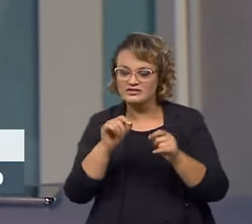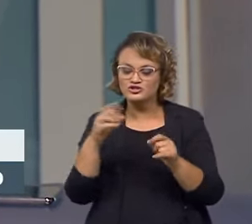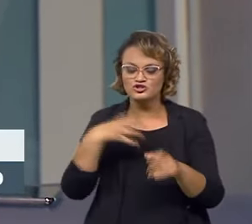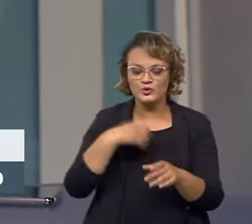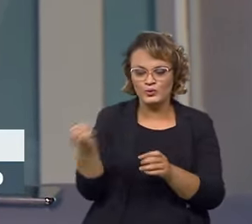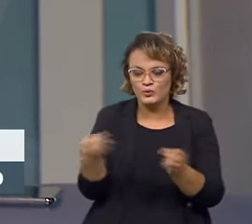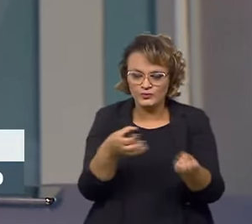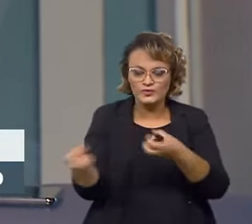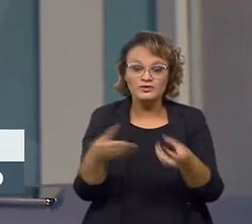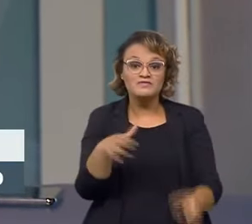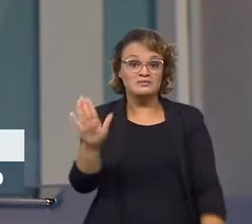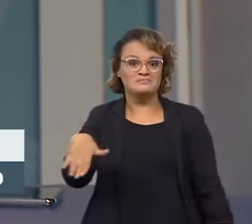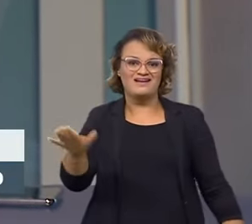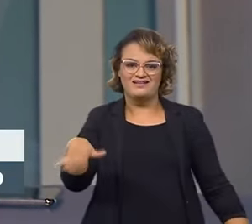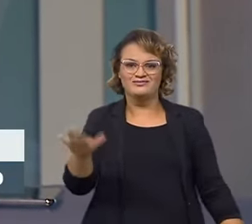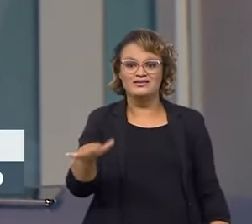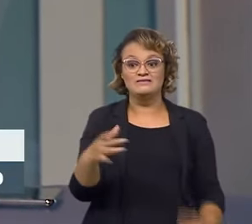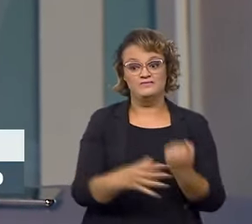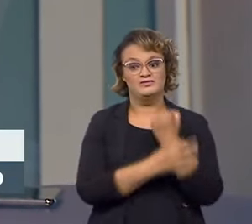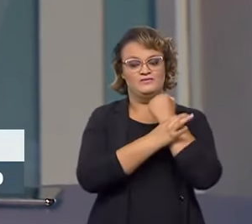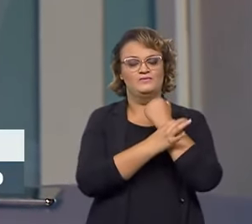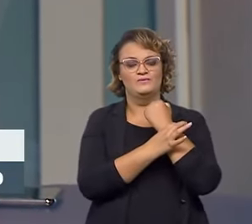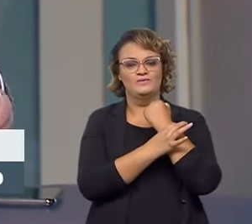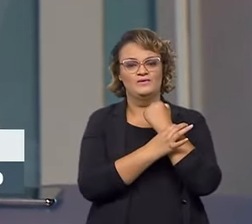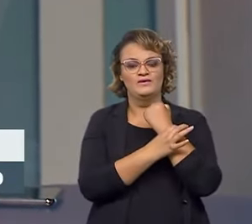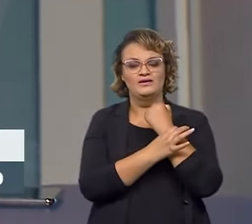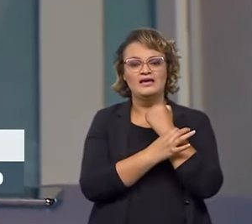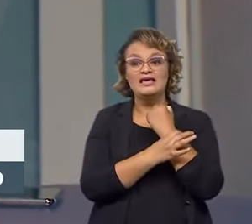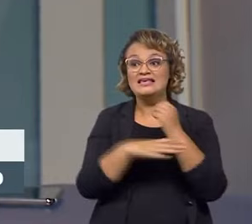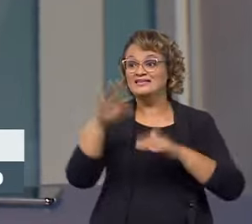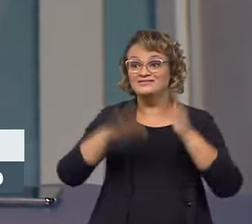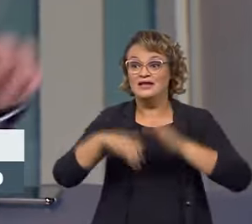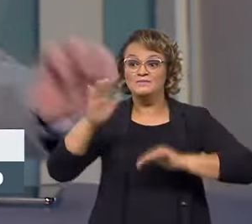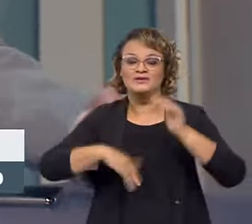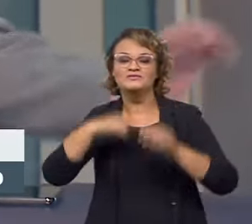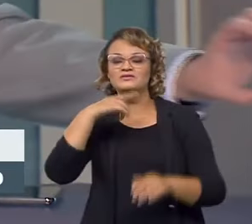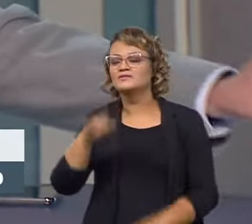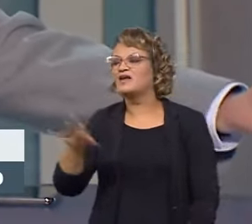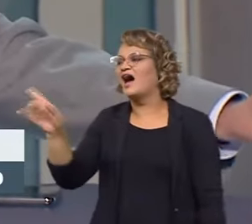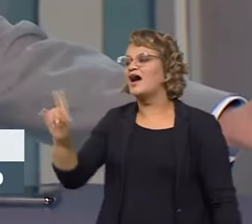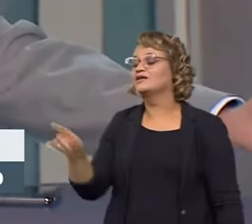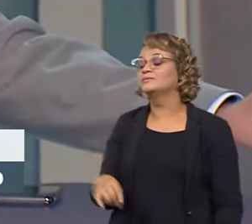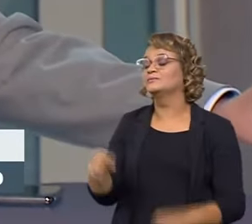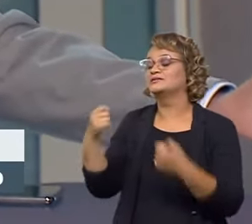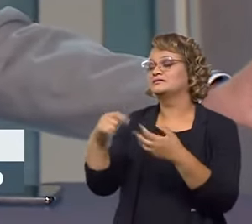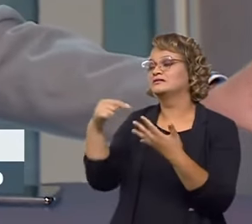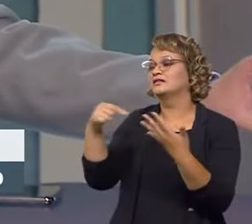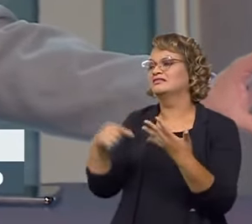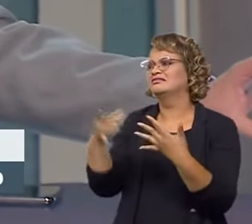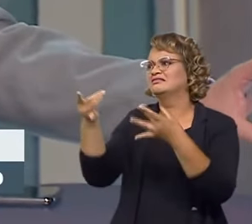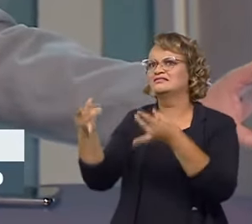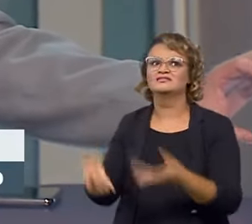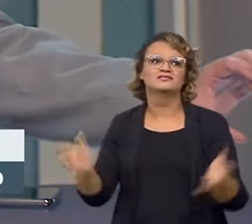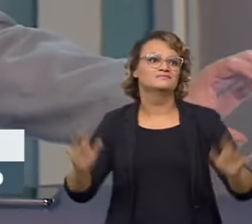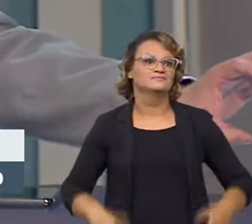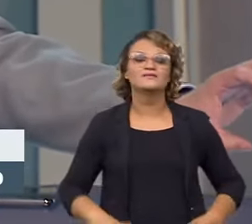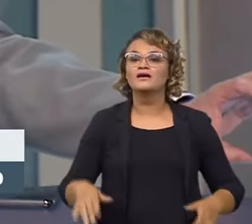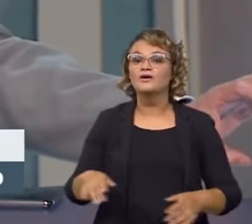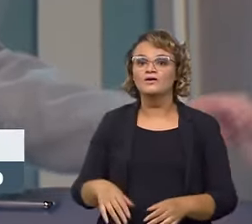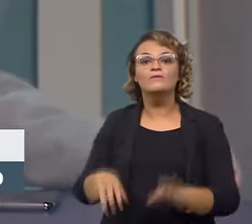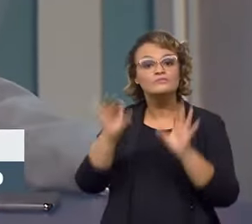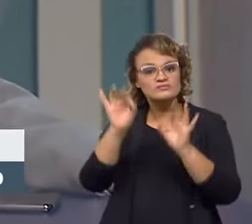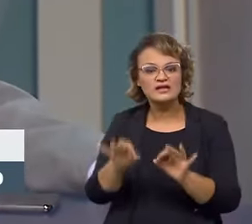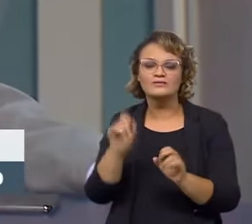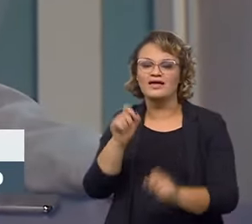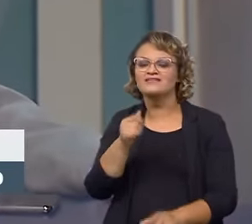barato para o consumidor e mais seguro, e não consegue implementar, porque tem um regulamento que diz que a válvula tem que ser a X. Em vez de dizer, olha, o caso